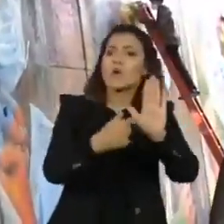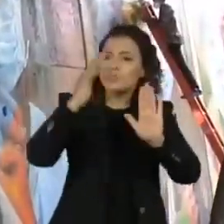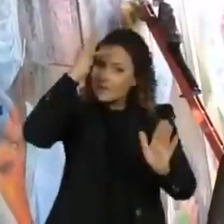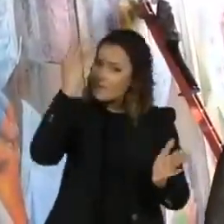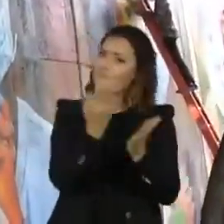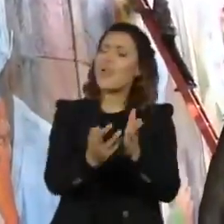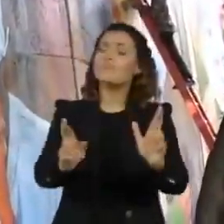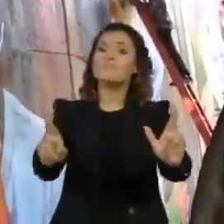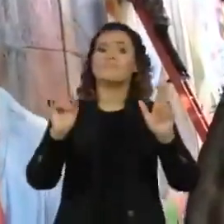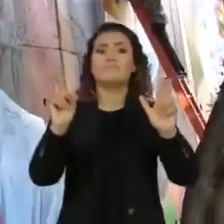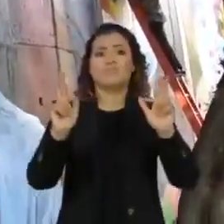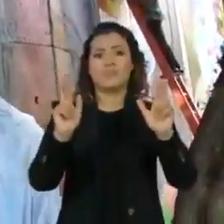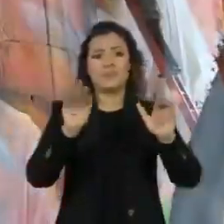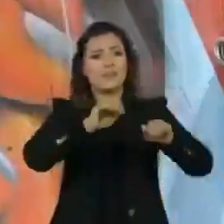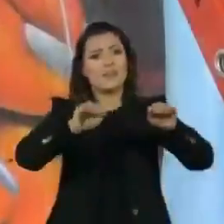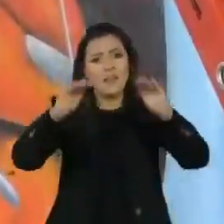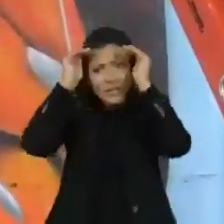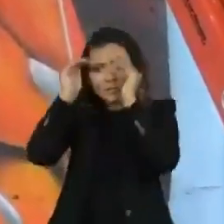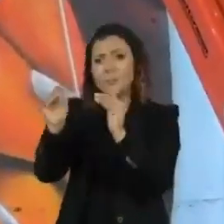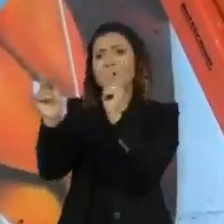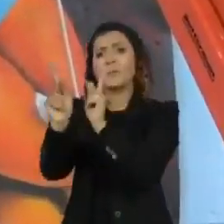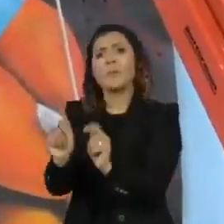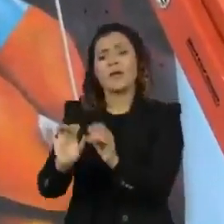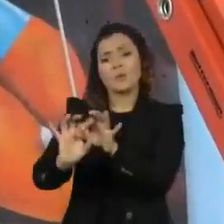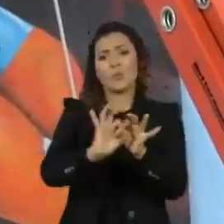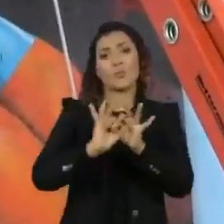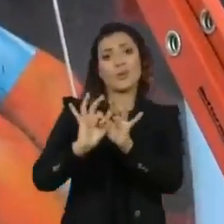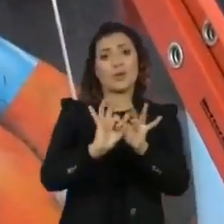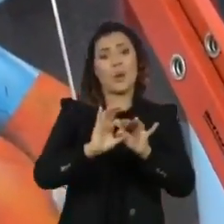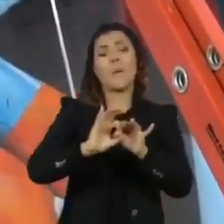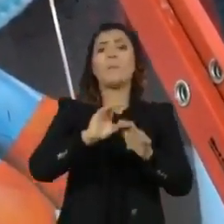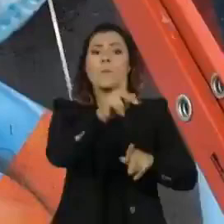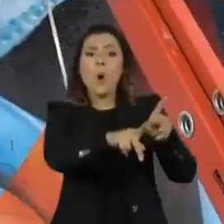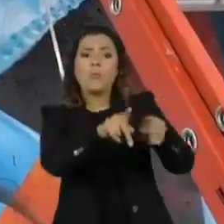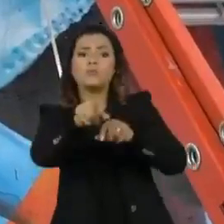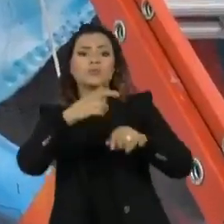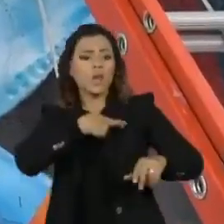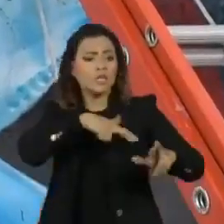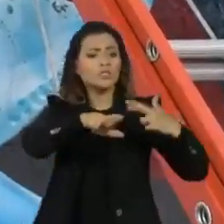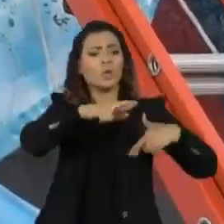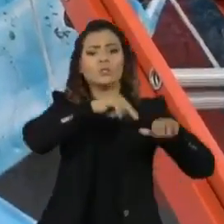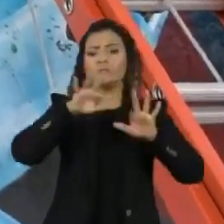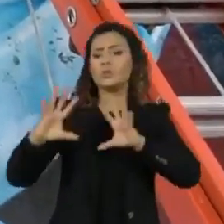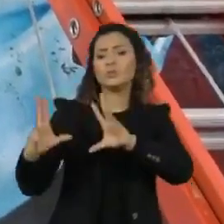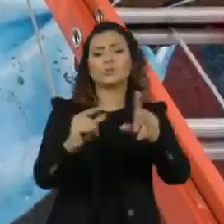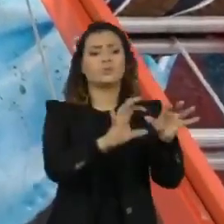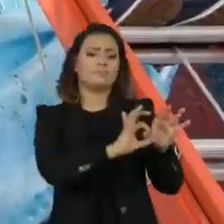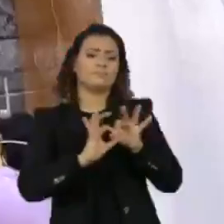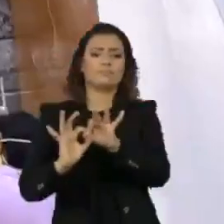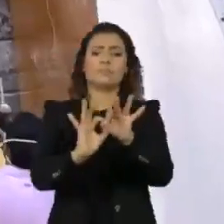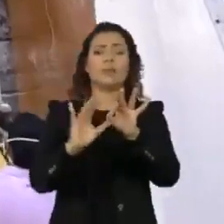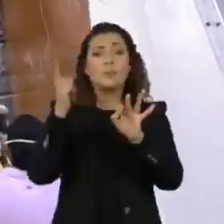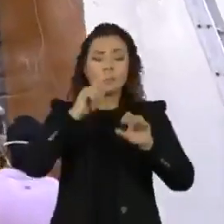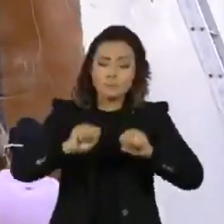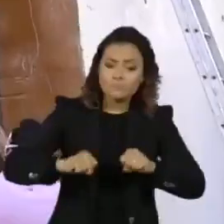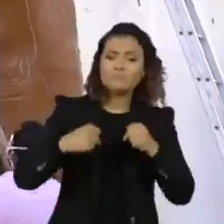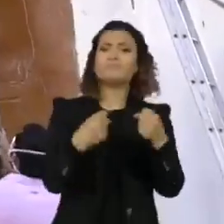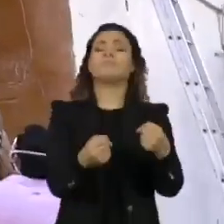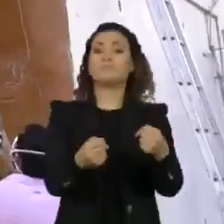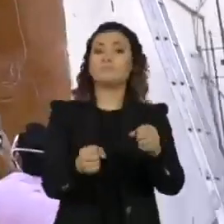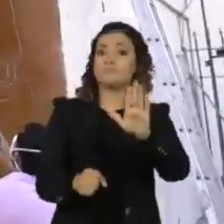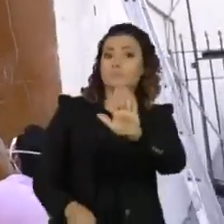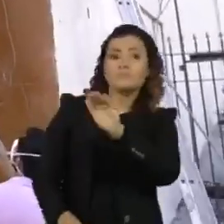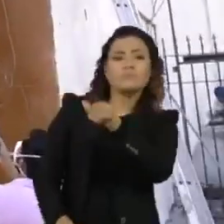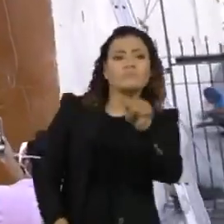esperança. Um clamor por tolerância, paz e união entre os povos para buscarem juntos a superação da pandemia, sem esquecer de